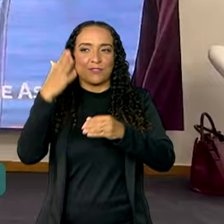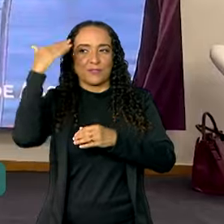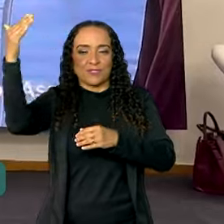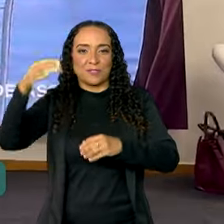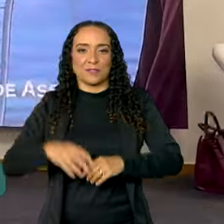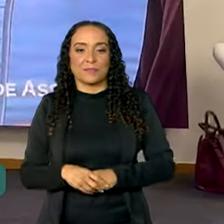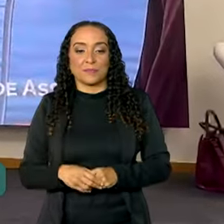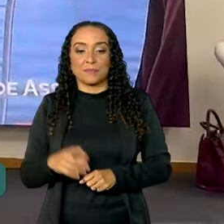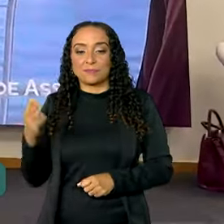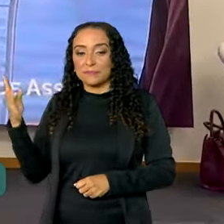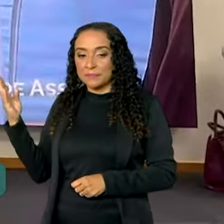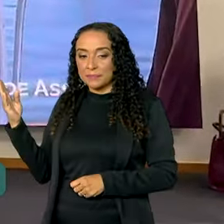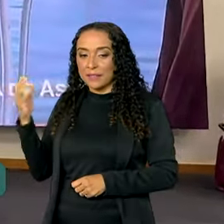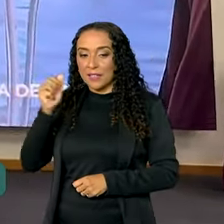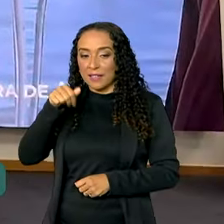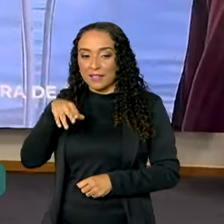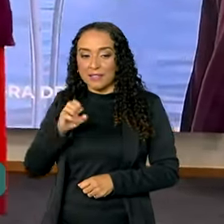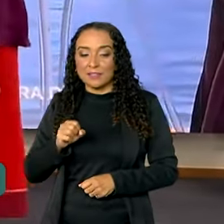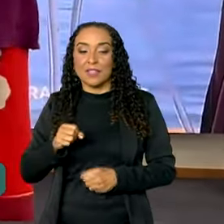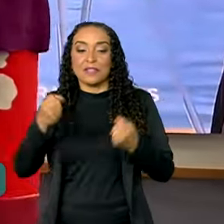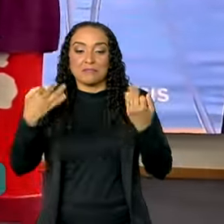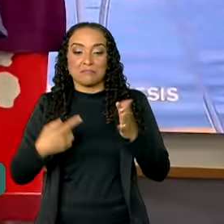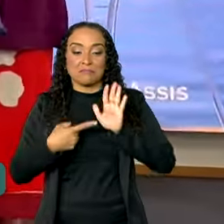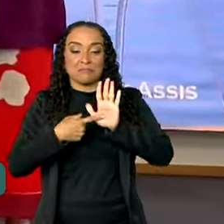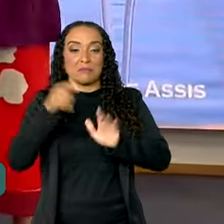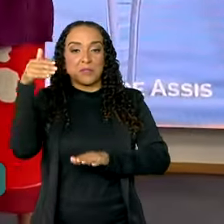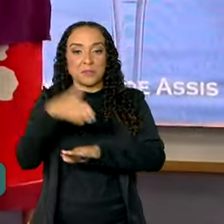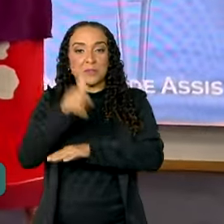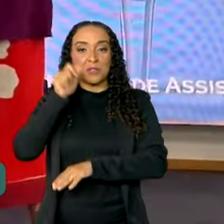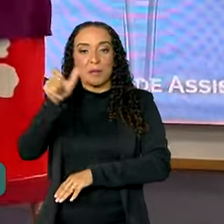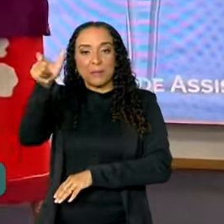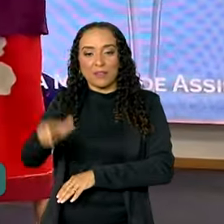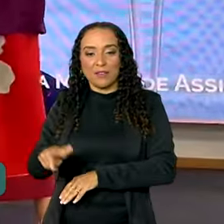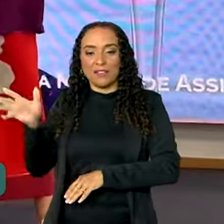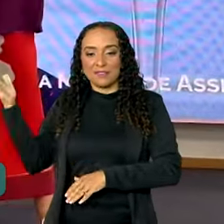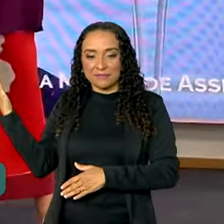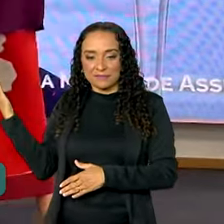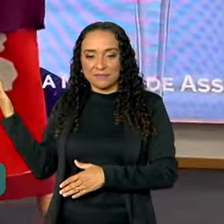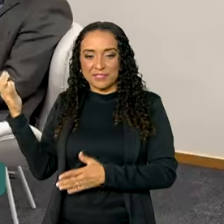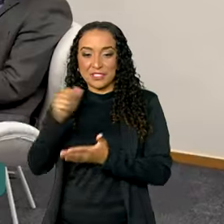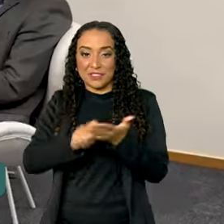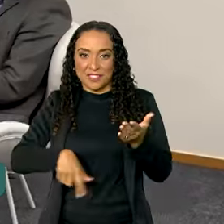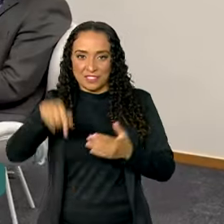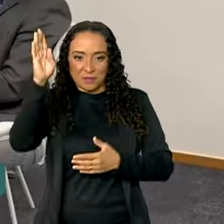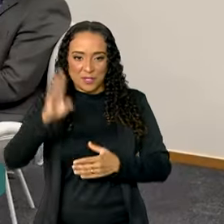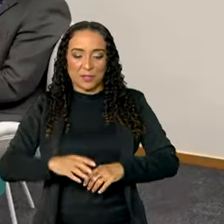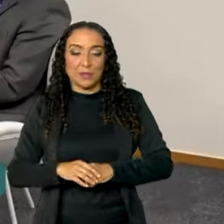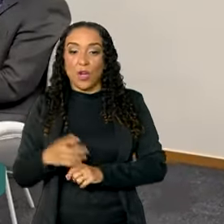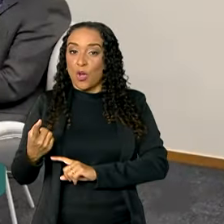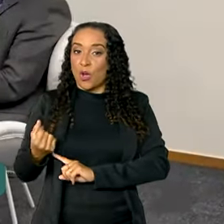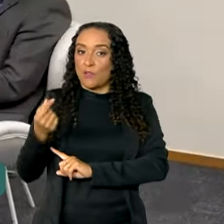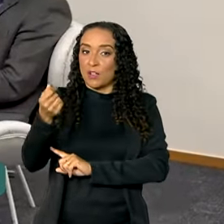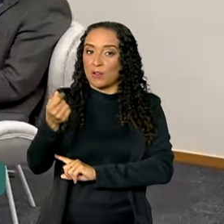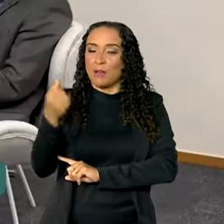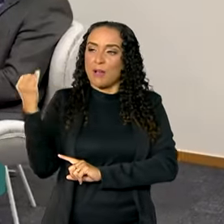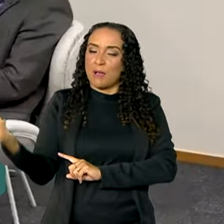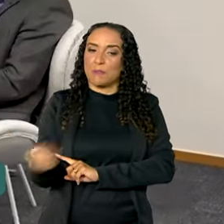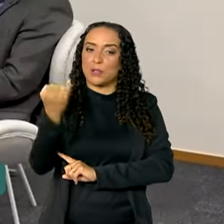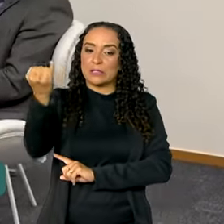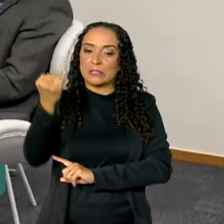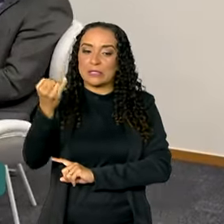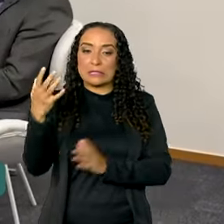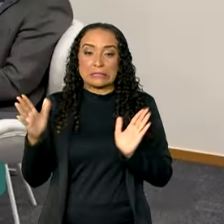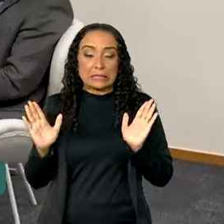André de Paula destacou a participação das mulheres na arcoicultura brasileira. O valor, a importância